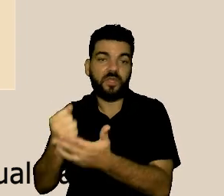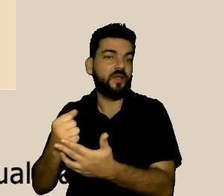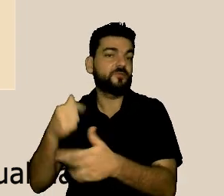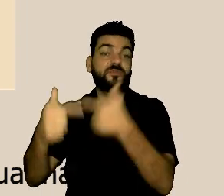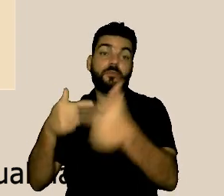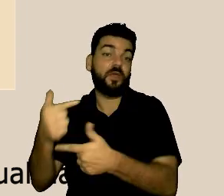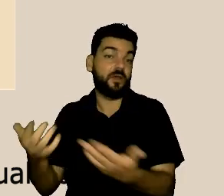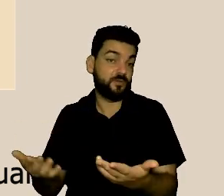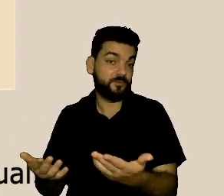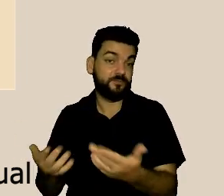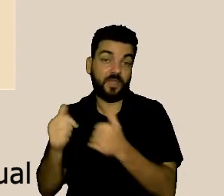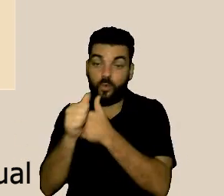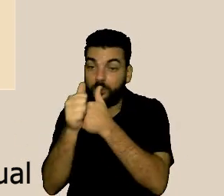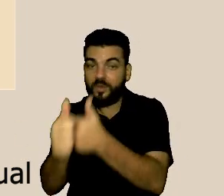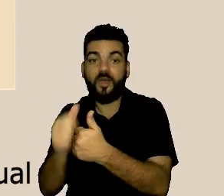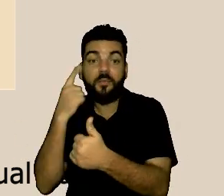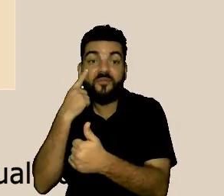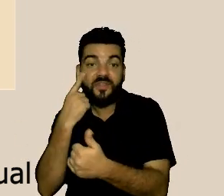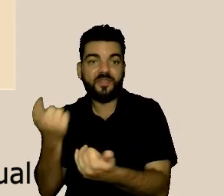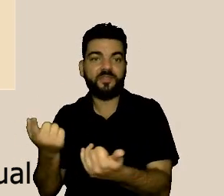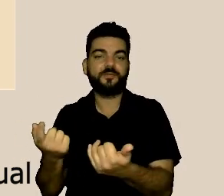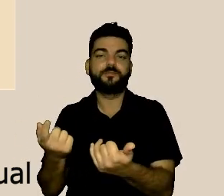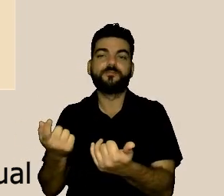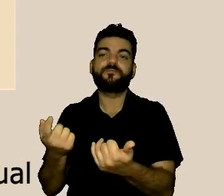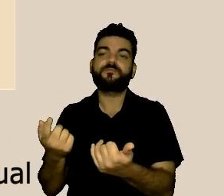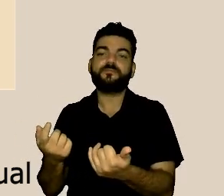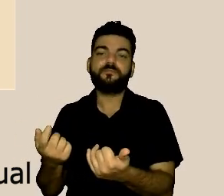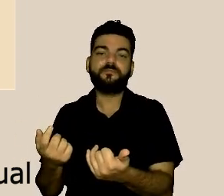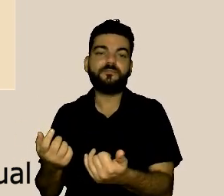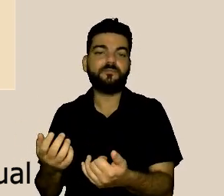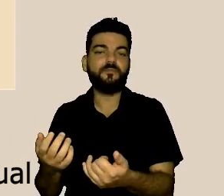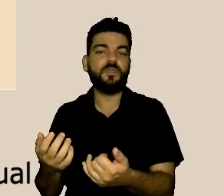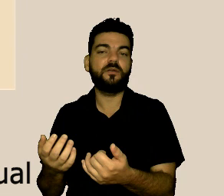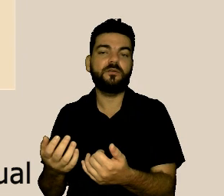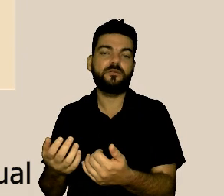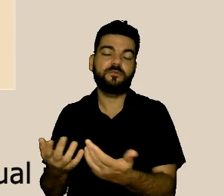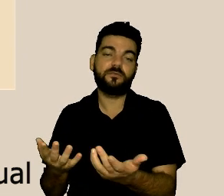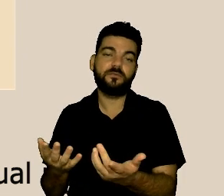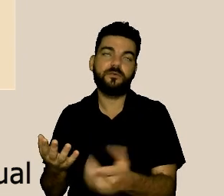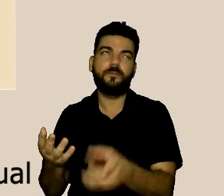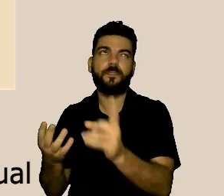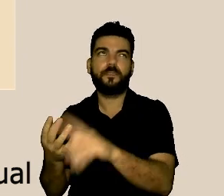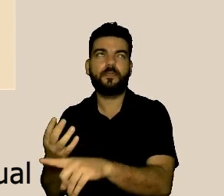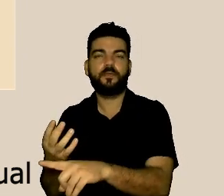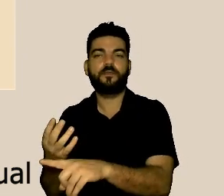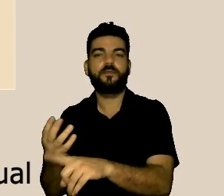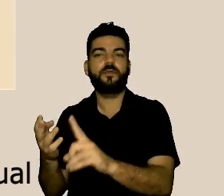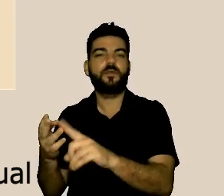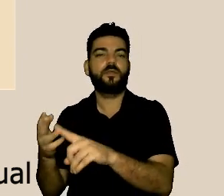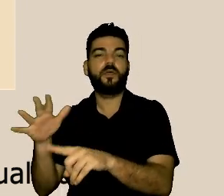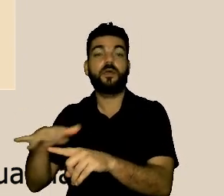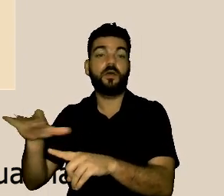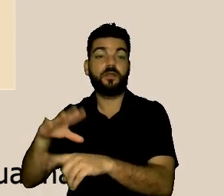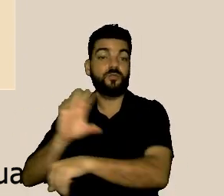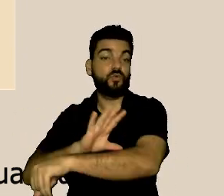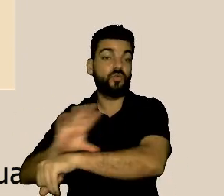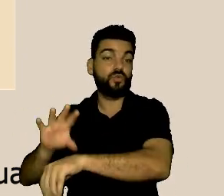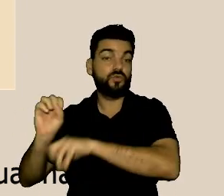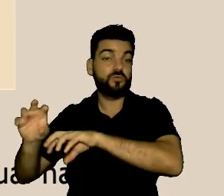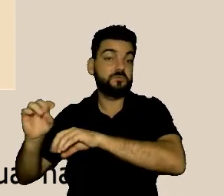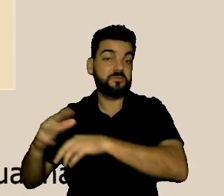desse acompanhamento funcional e gerencial também que a gente faz e tem a área de capacitação.